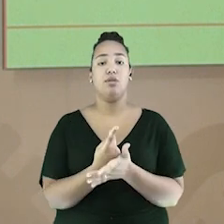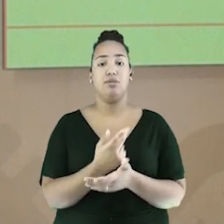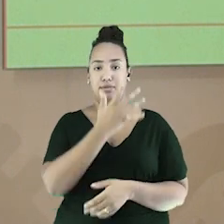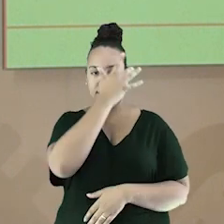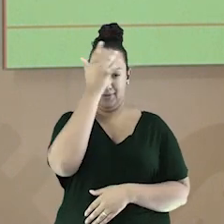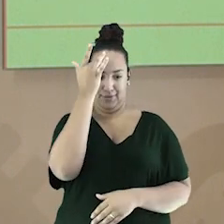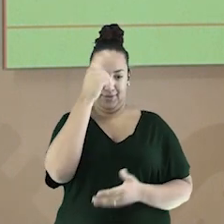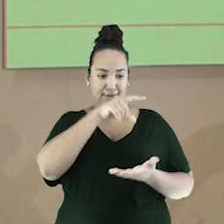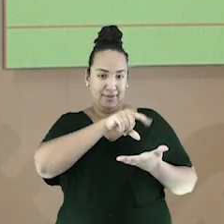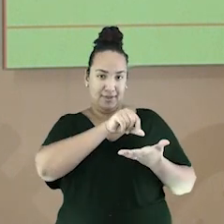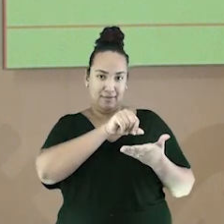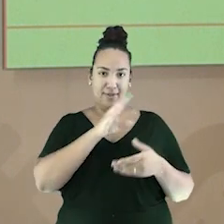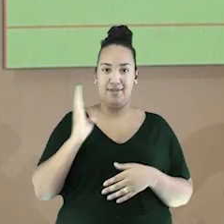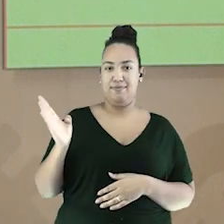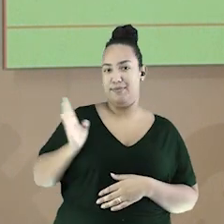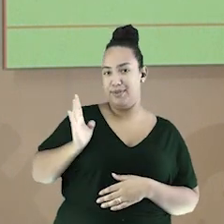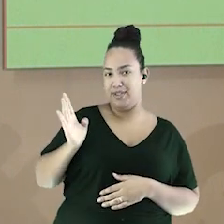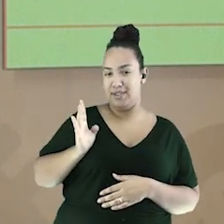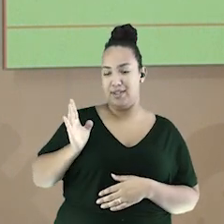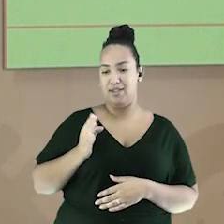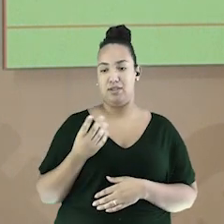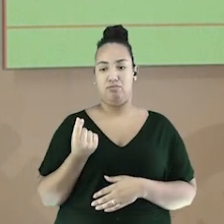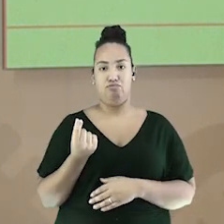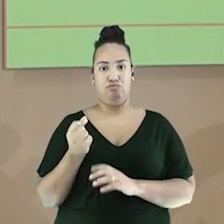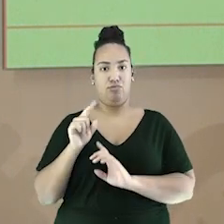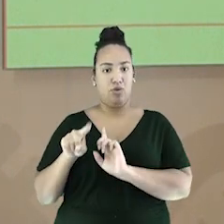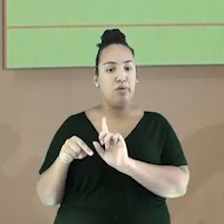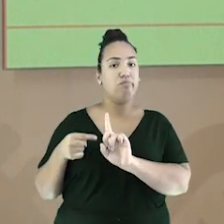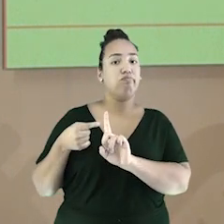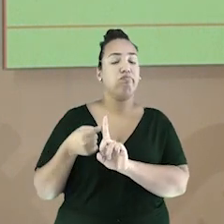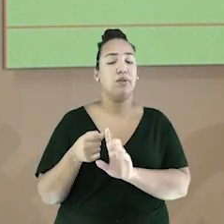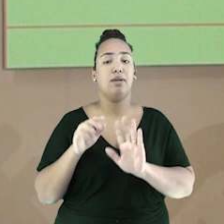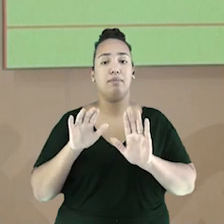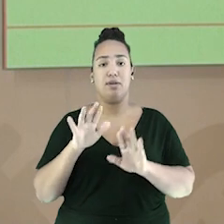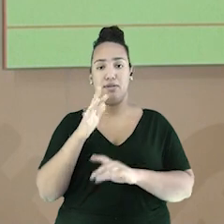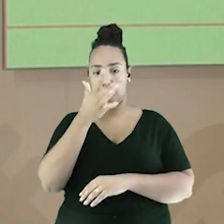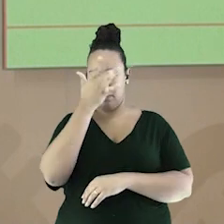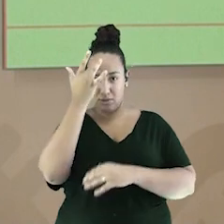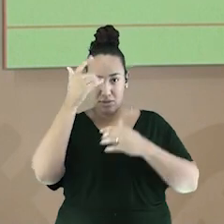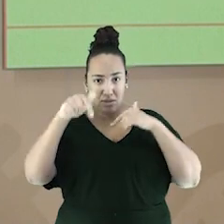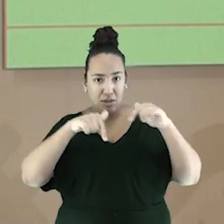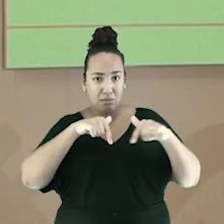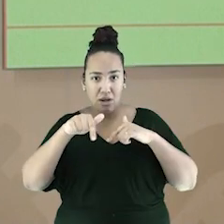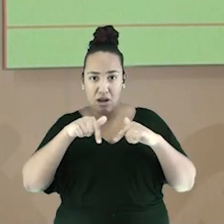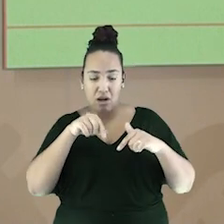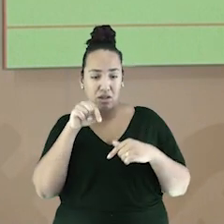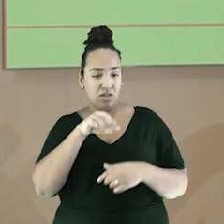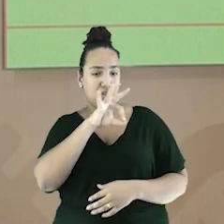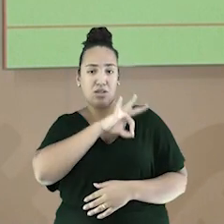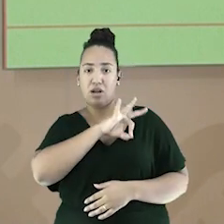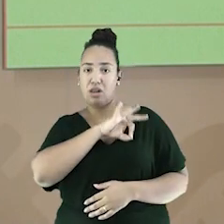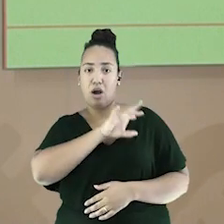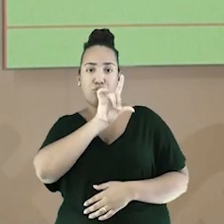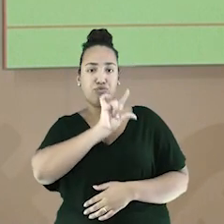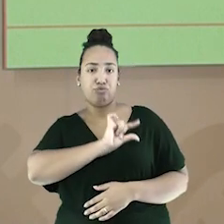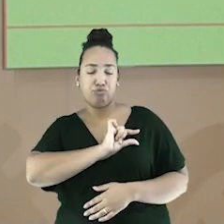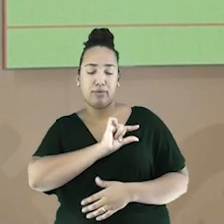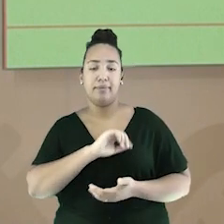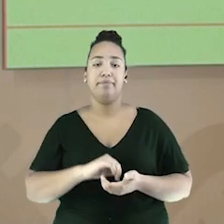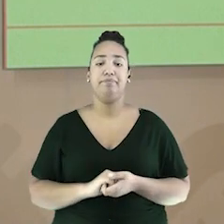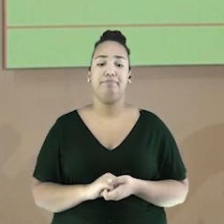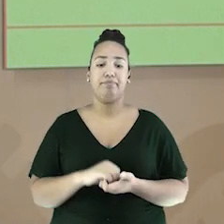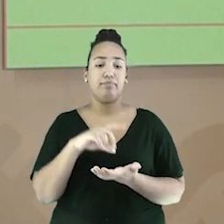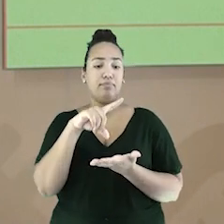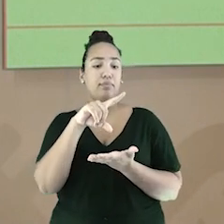trabalhadores foram excluídos desse enriquecimento. O capitalismo é um sistema econômico. O principal